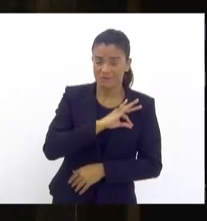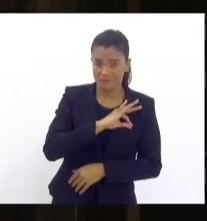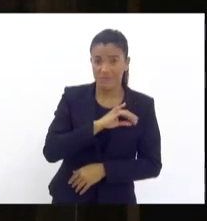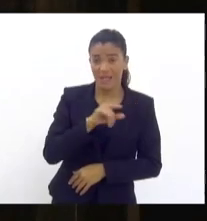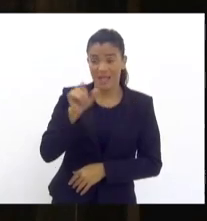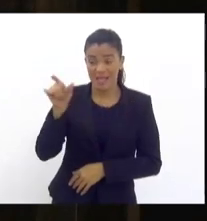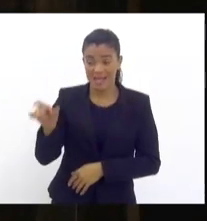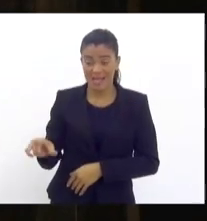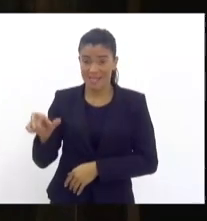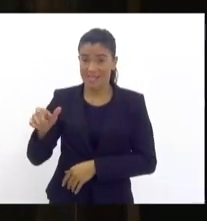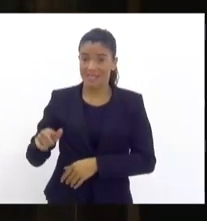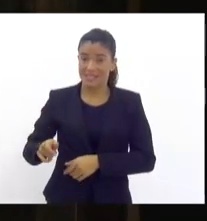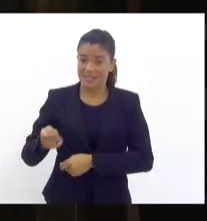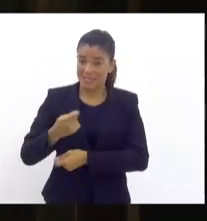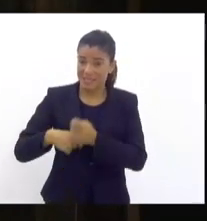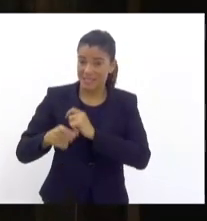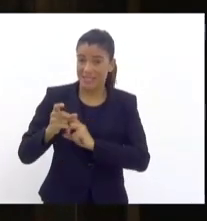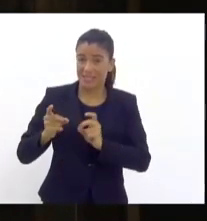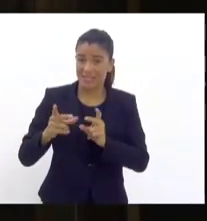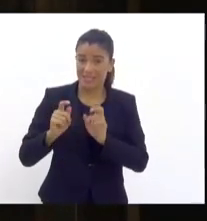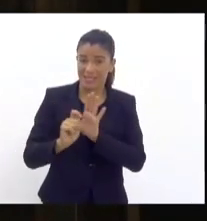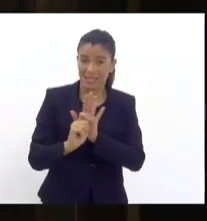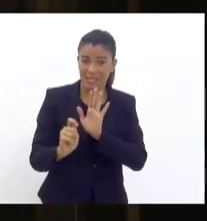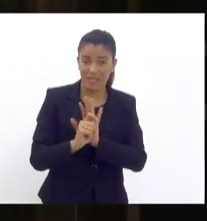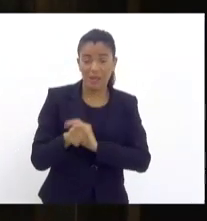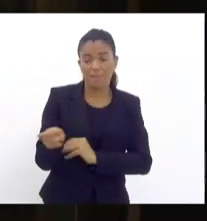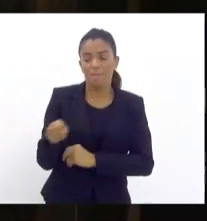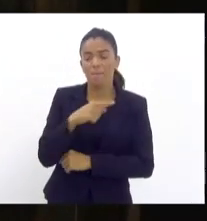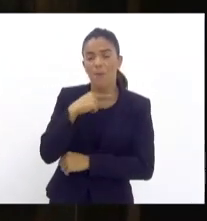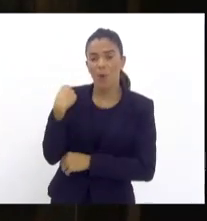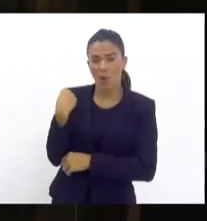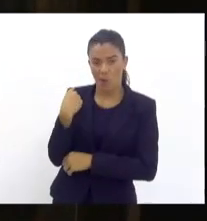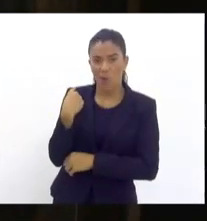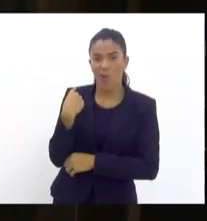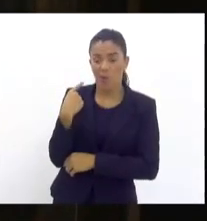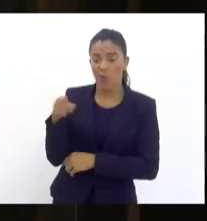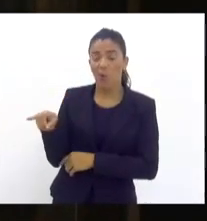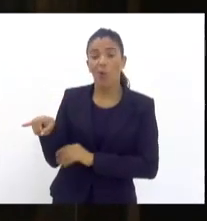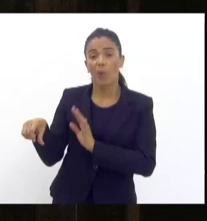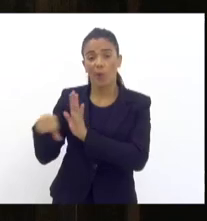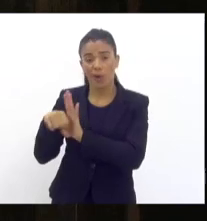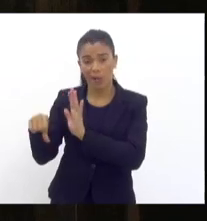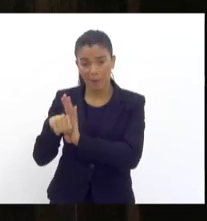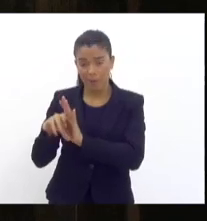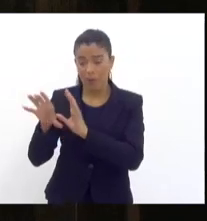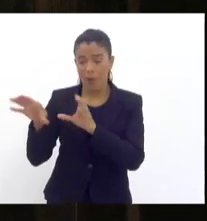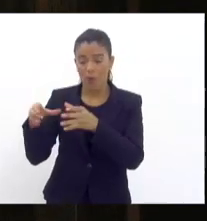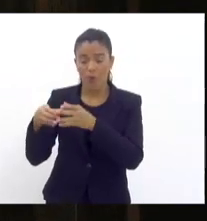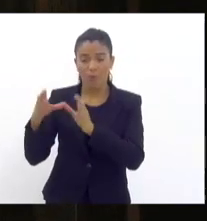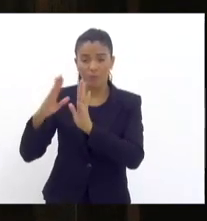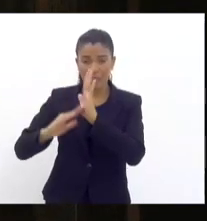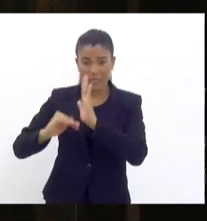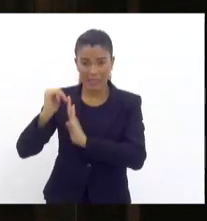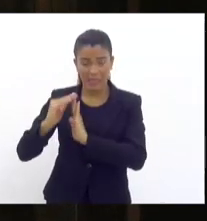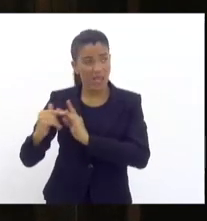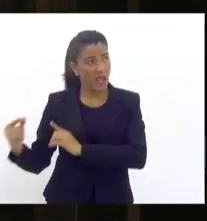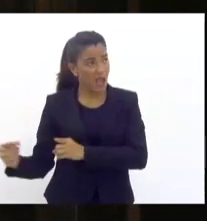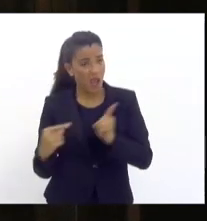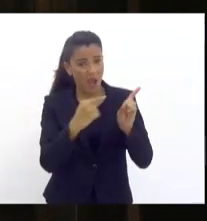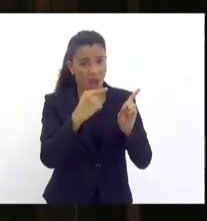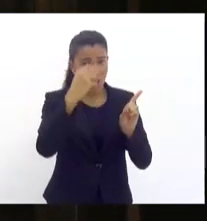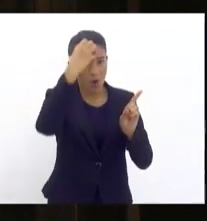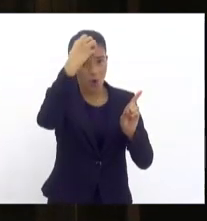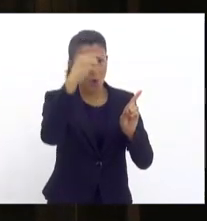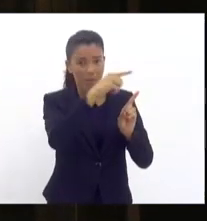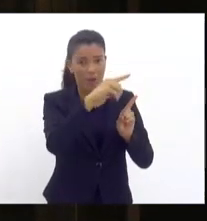esse traficante foi alvo de uma operação e acabou morto. Os traficantes da comunidade da Tinta culparam um policial civil por isso